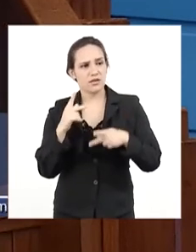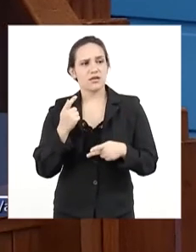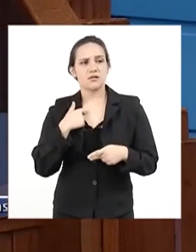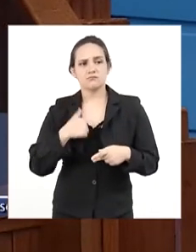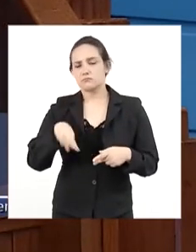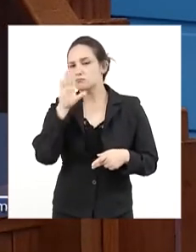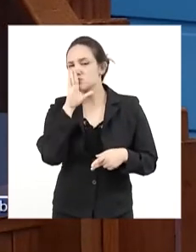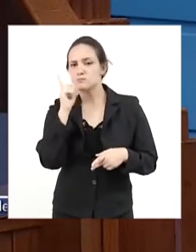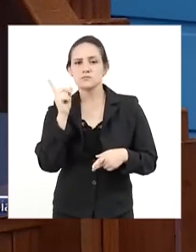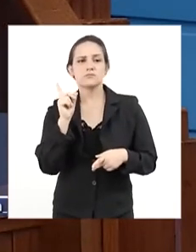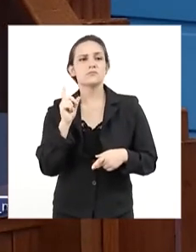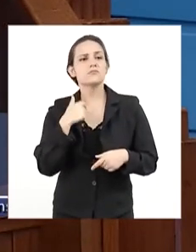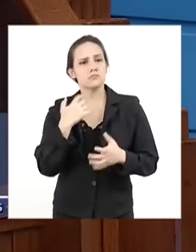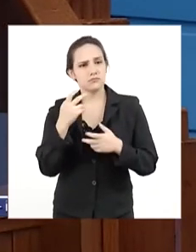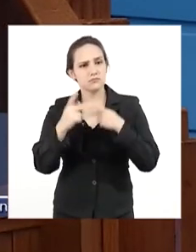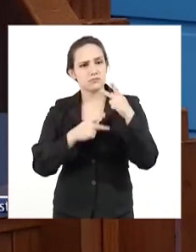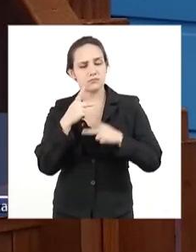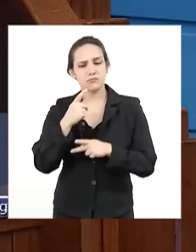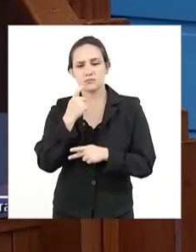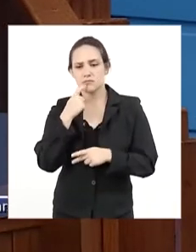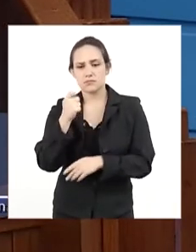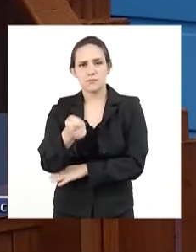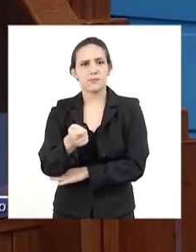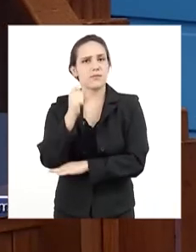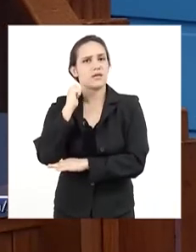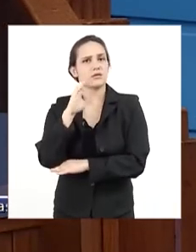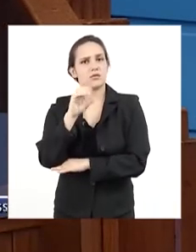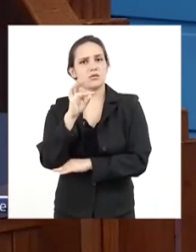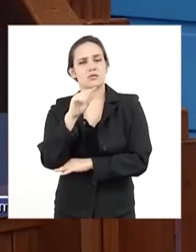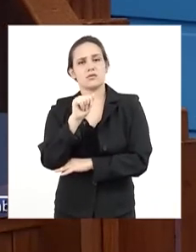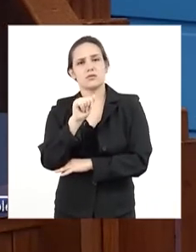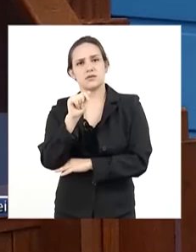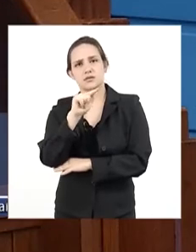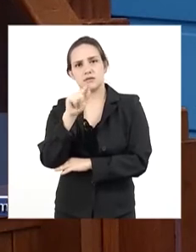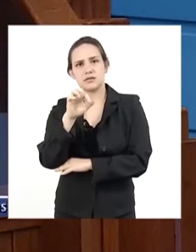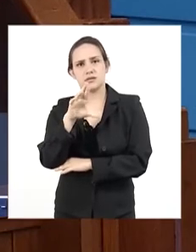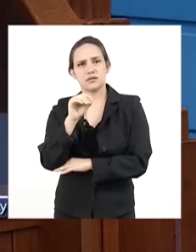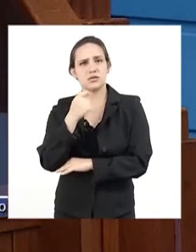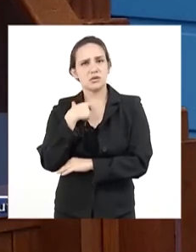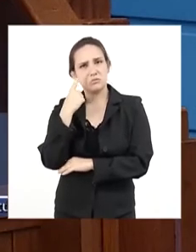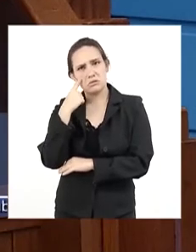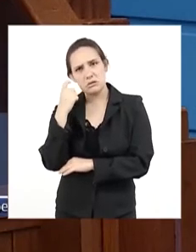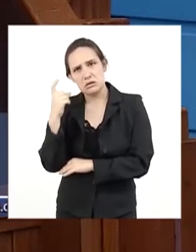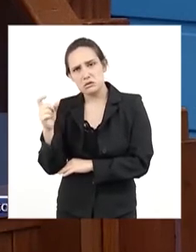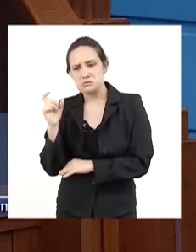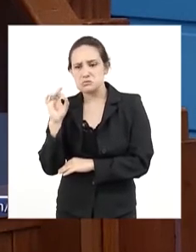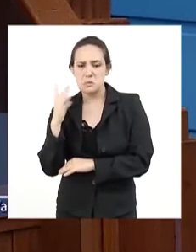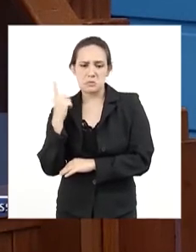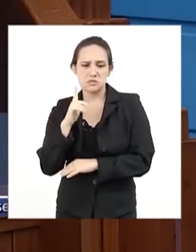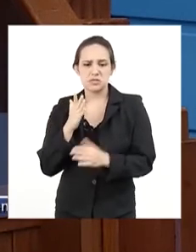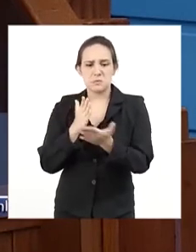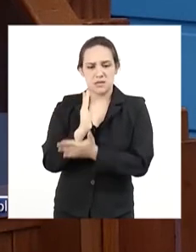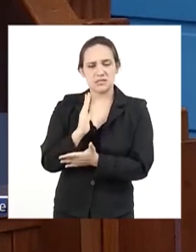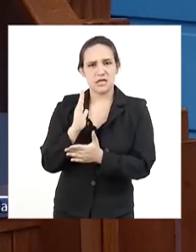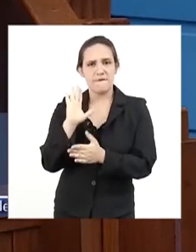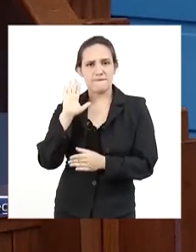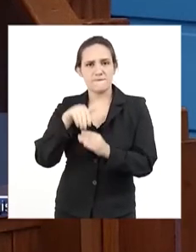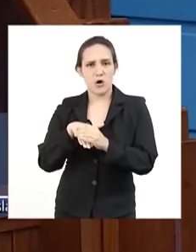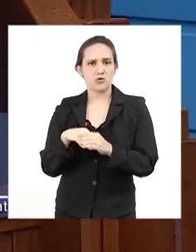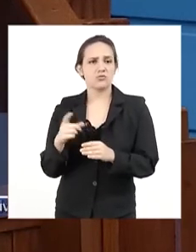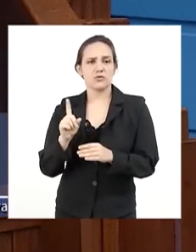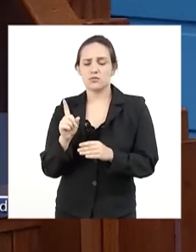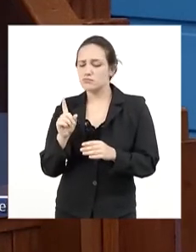me encarar diante disso daí. E não é interesse eleitoreiro, não. É por uma questão de sensibilidade